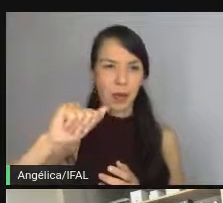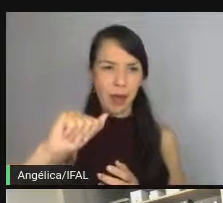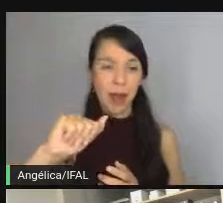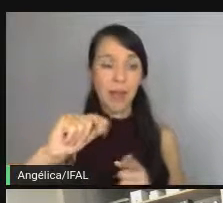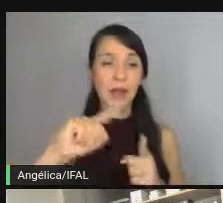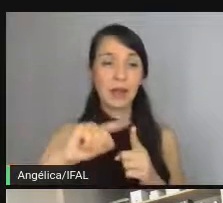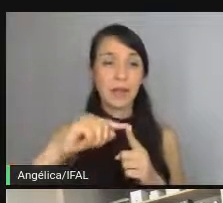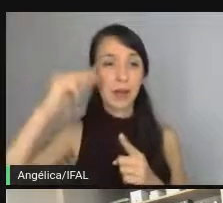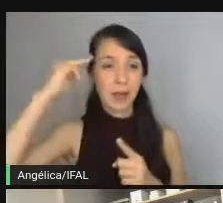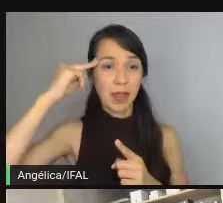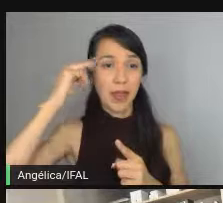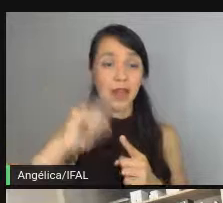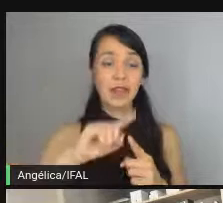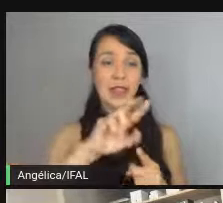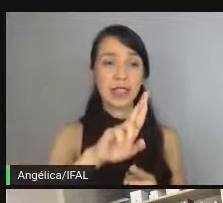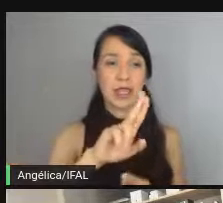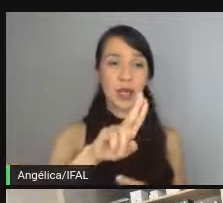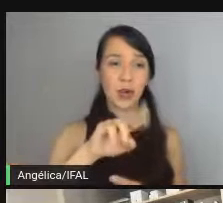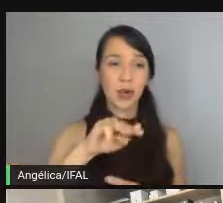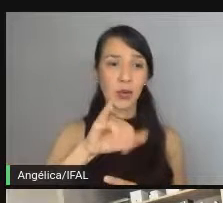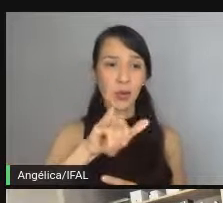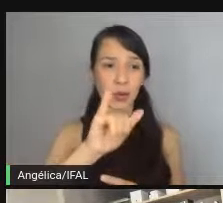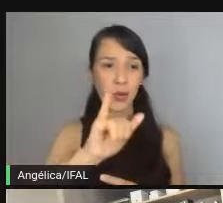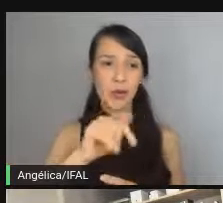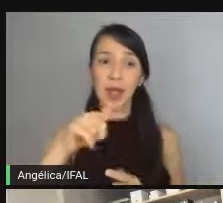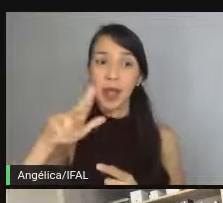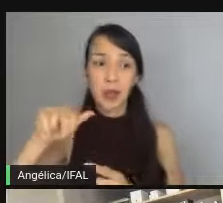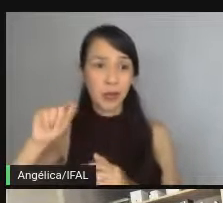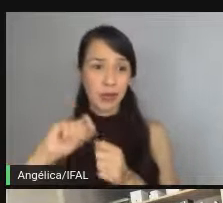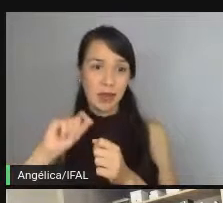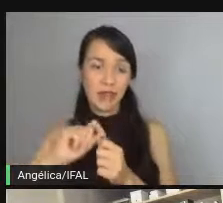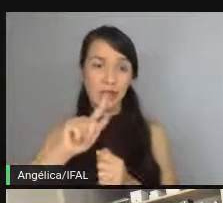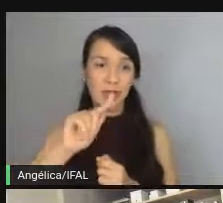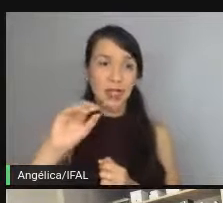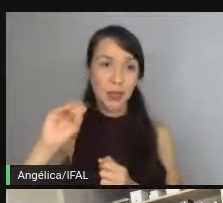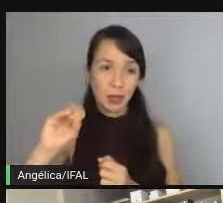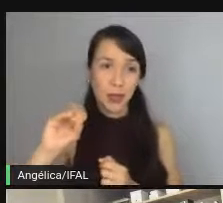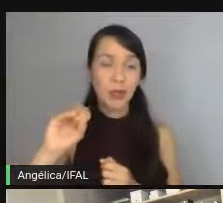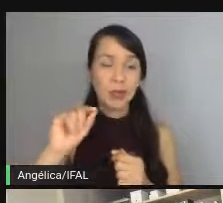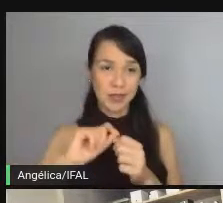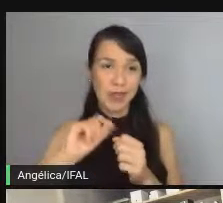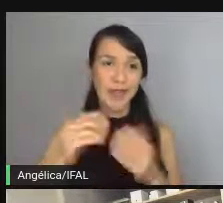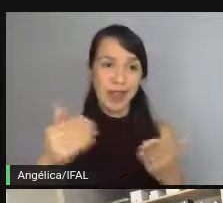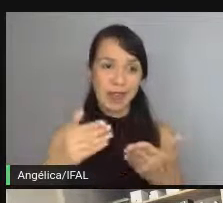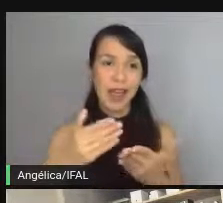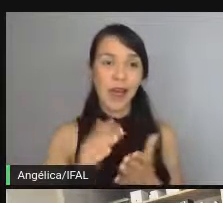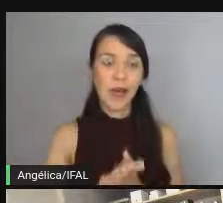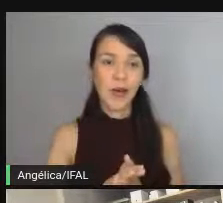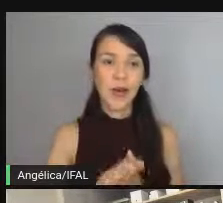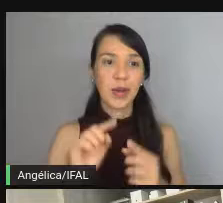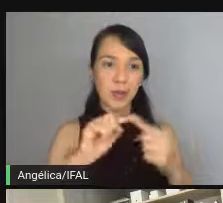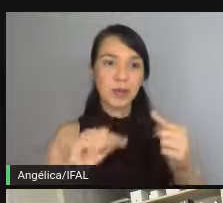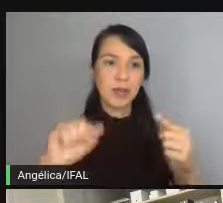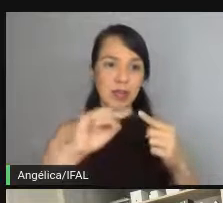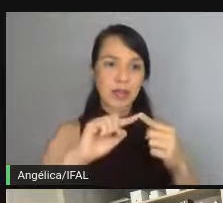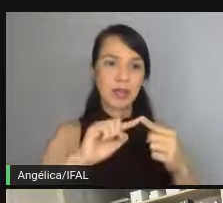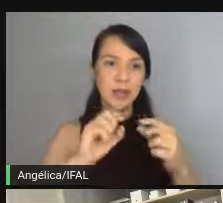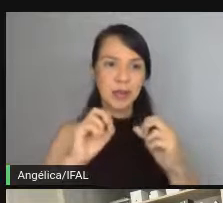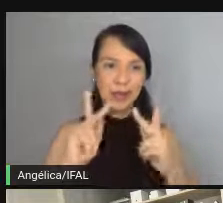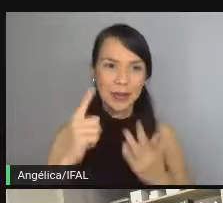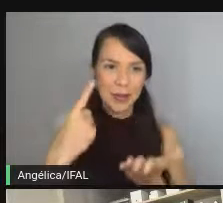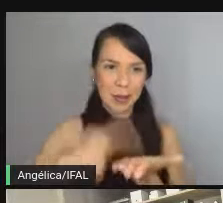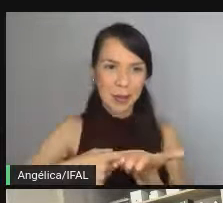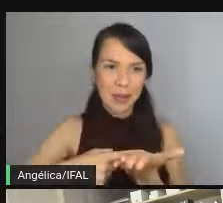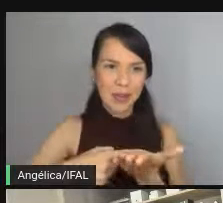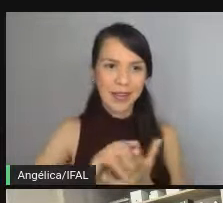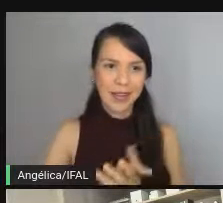e em vez de ser Ruby, eu nunca programei em Go, então a gente vai programar em Go, utilizando esse ciclo de planejamento. Topa, Fariman?